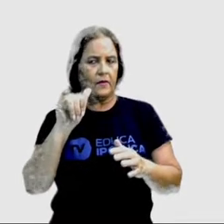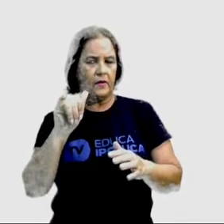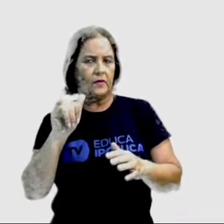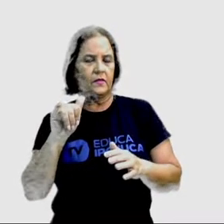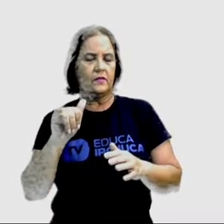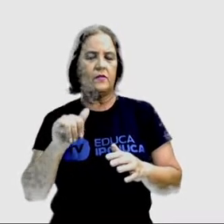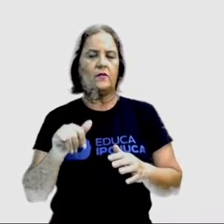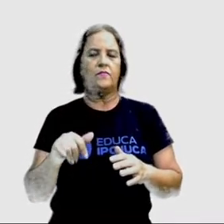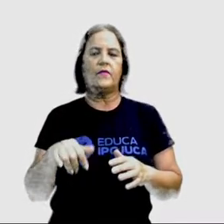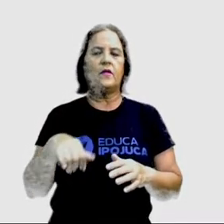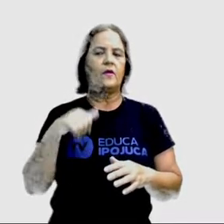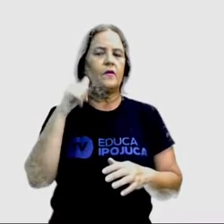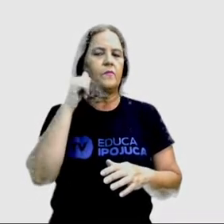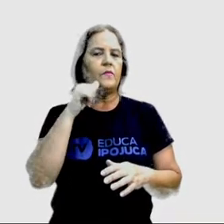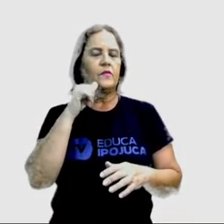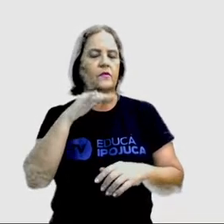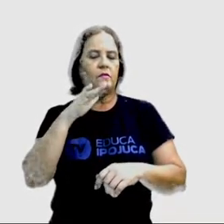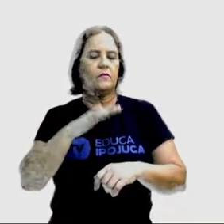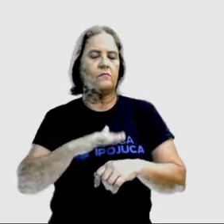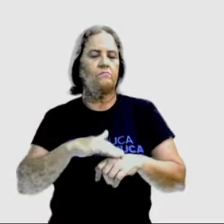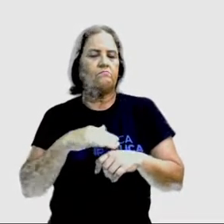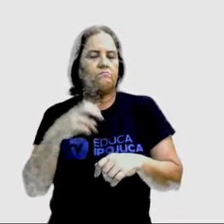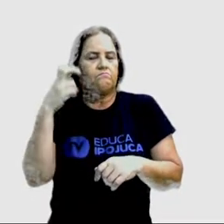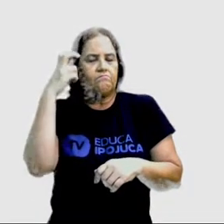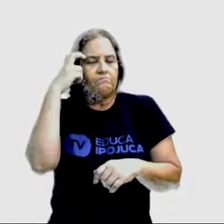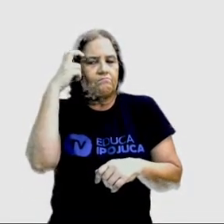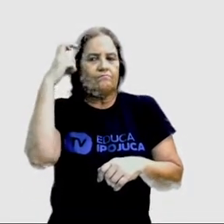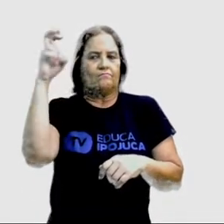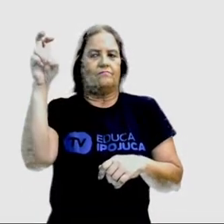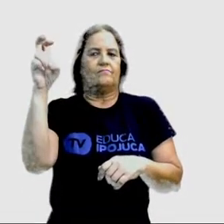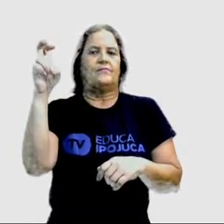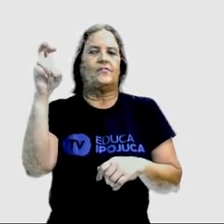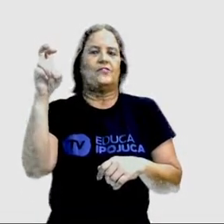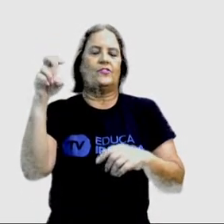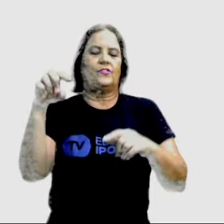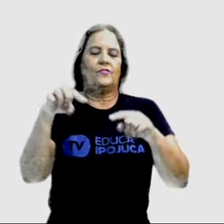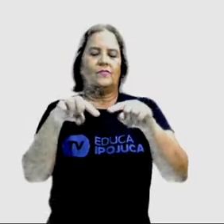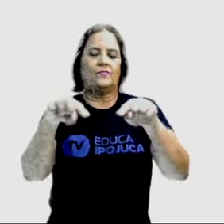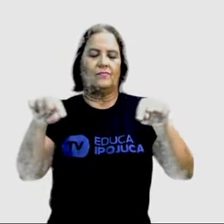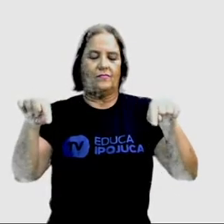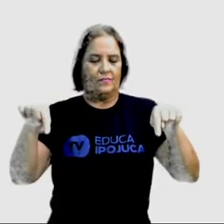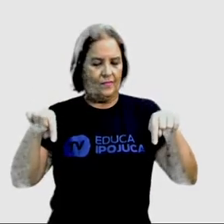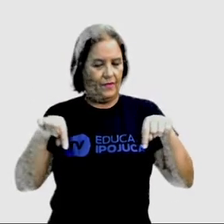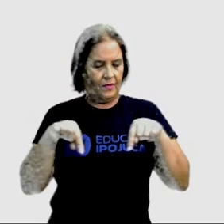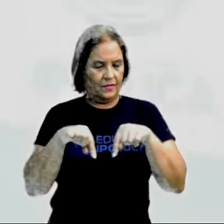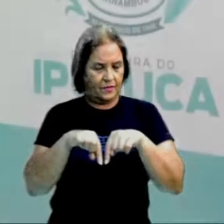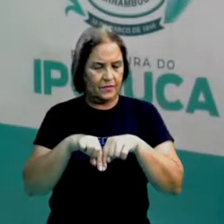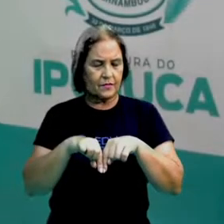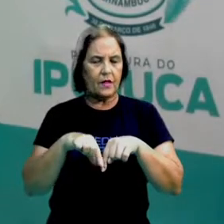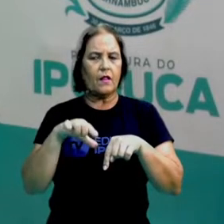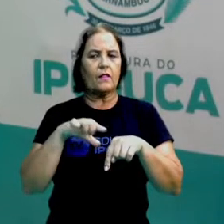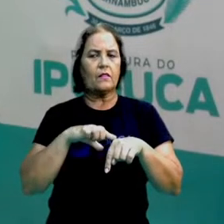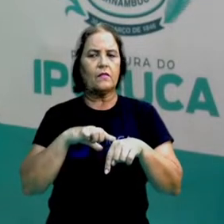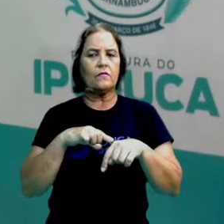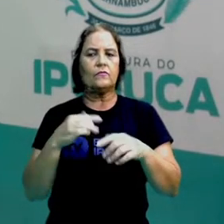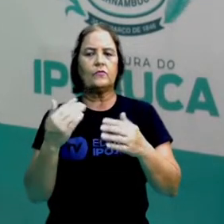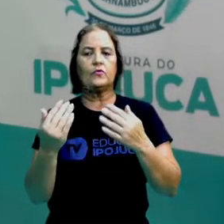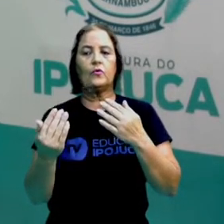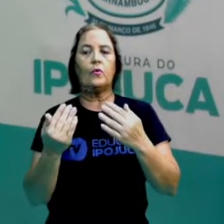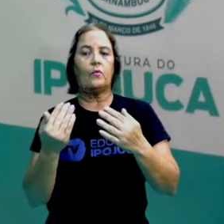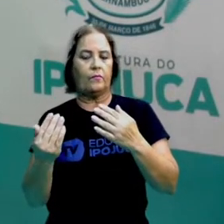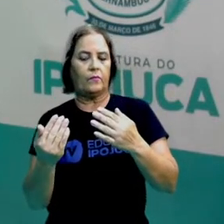nossa classe. Percebam que nós estamos comparando aí Mary com toda a sua classe.